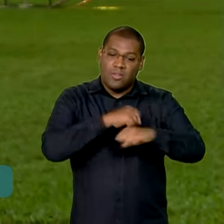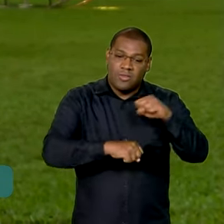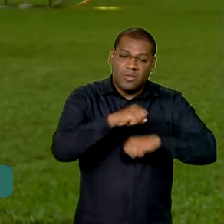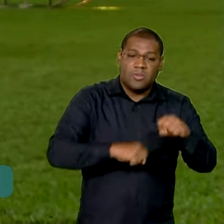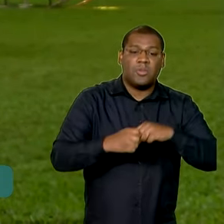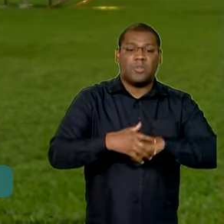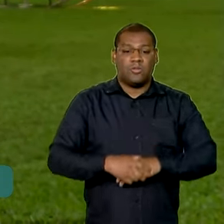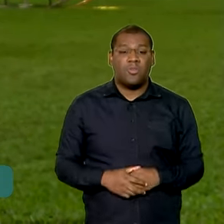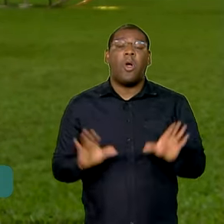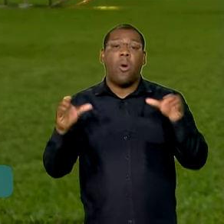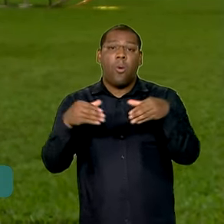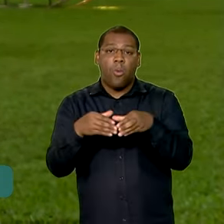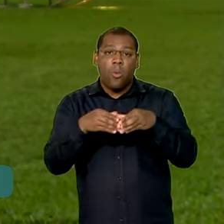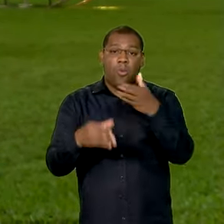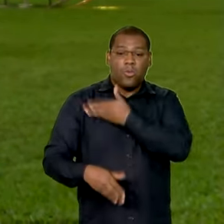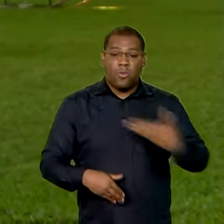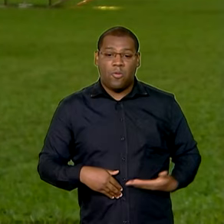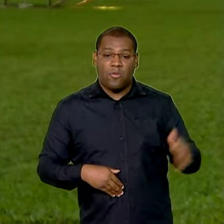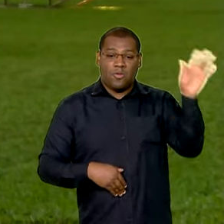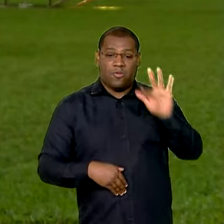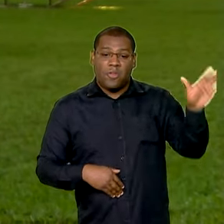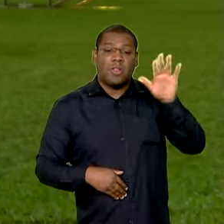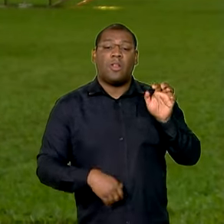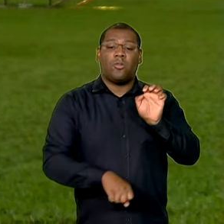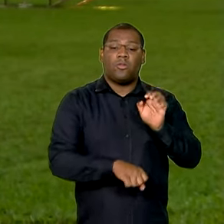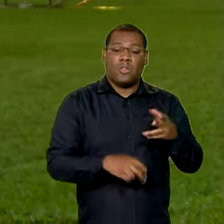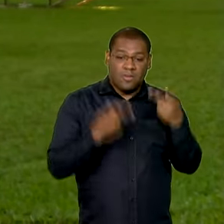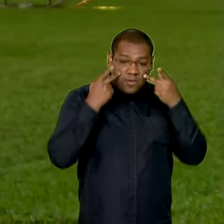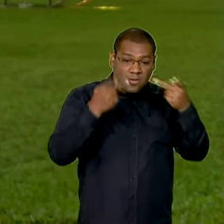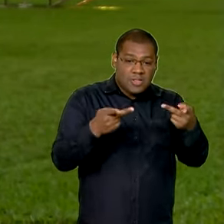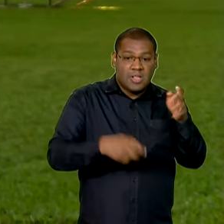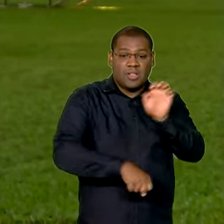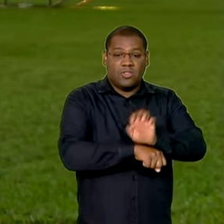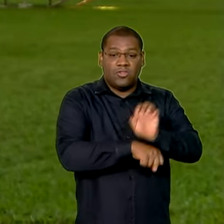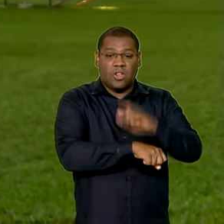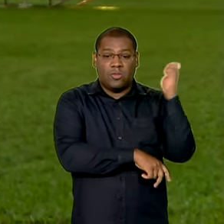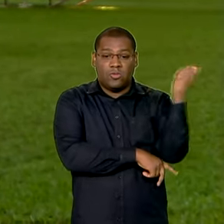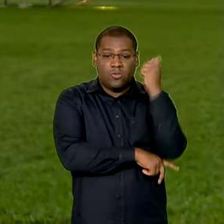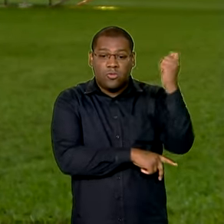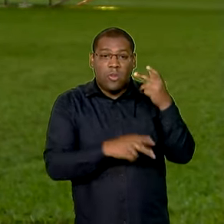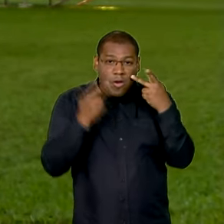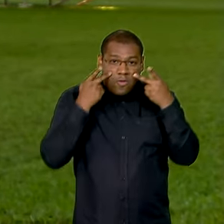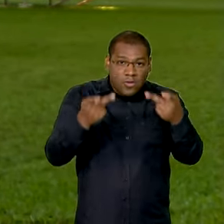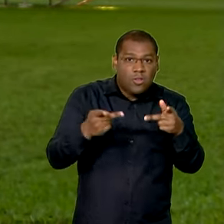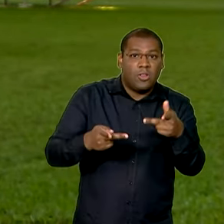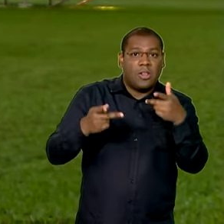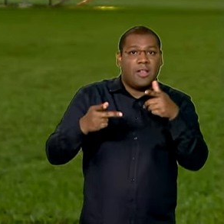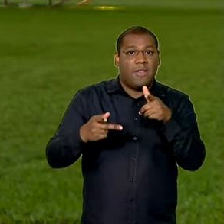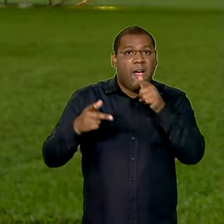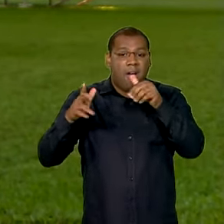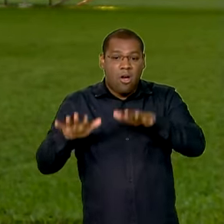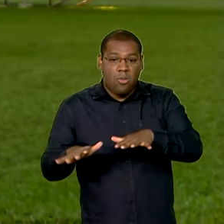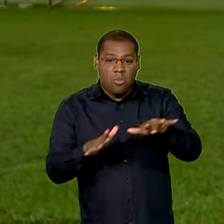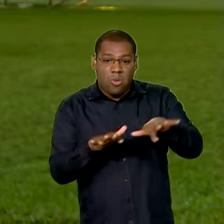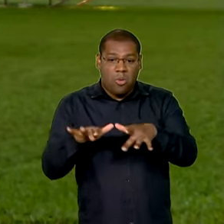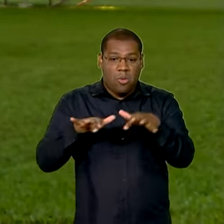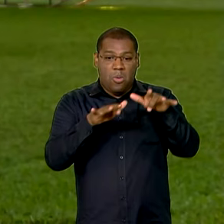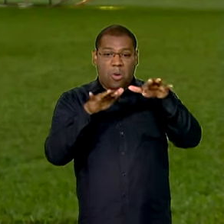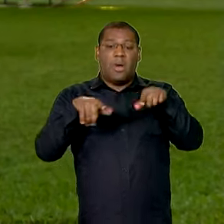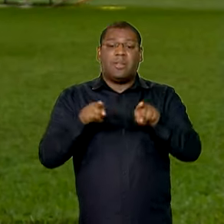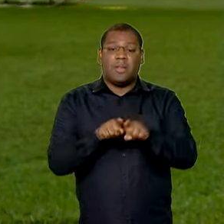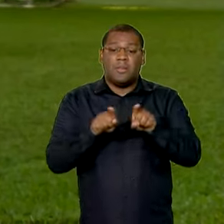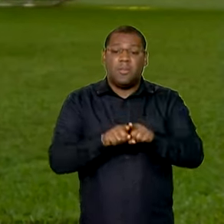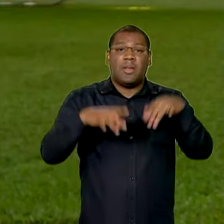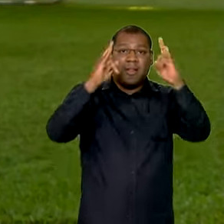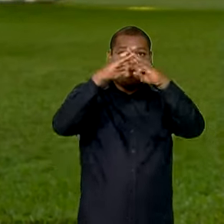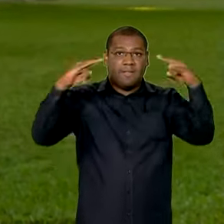comitiva do governo federal, que esteve no Rio Grande do Sul, visitou áreas alagadas e também abrigos, que já acolhem